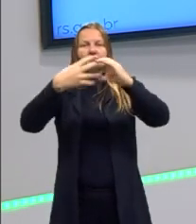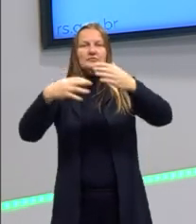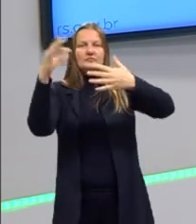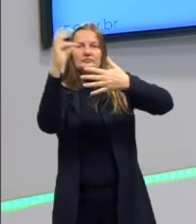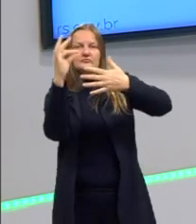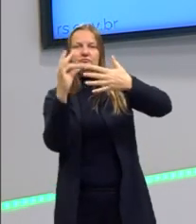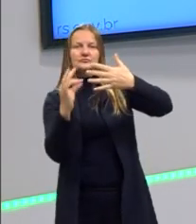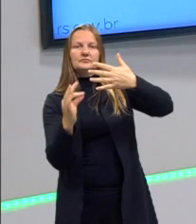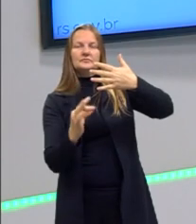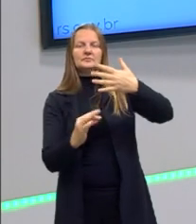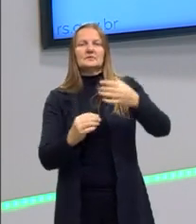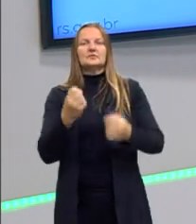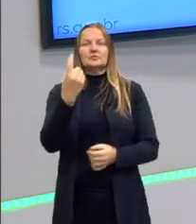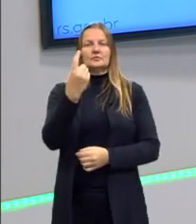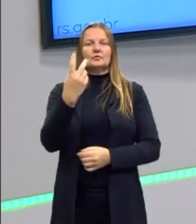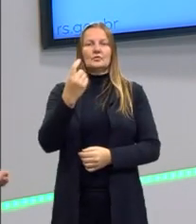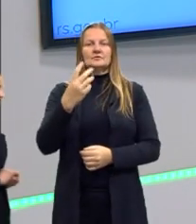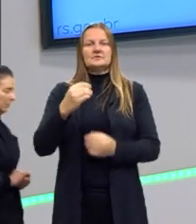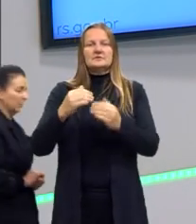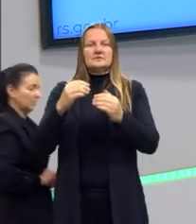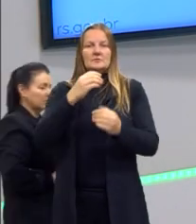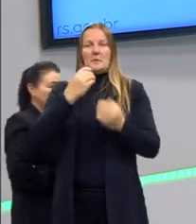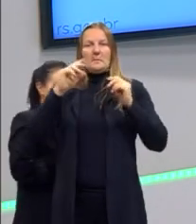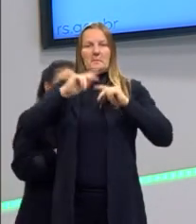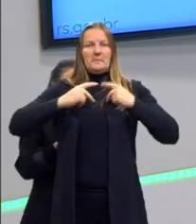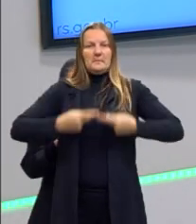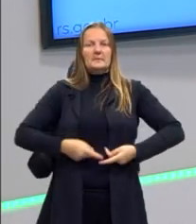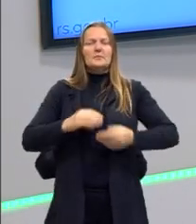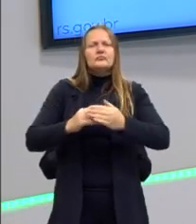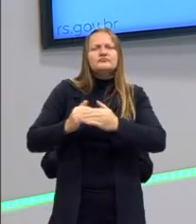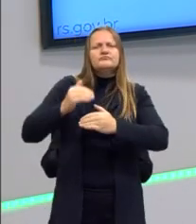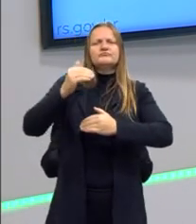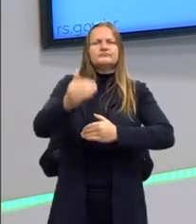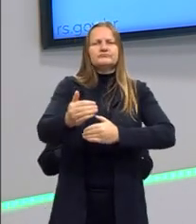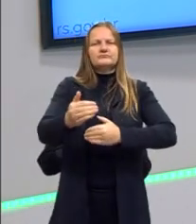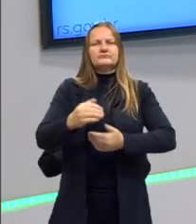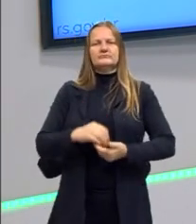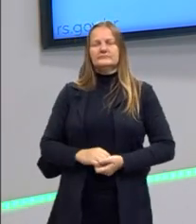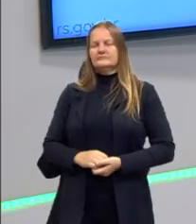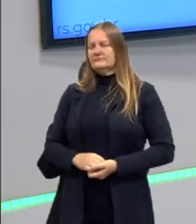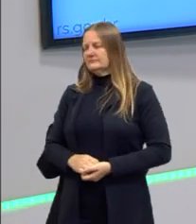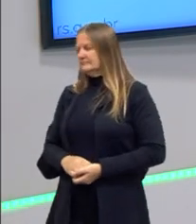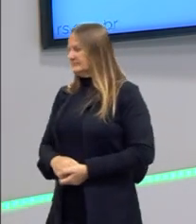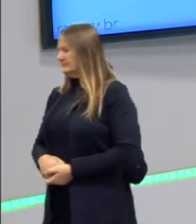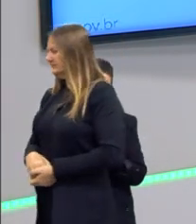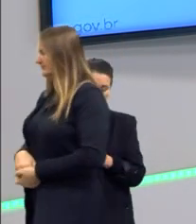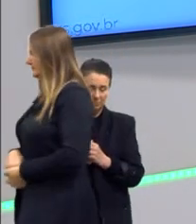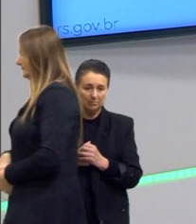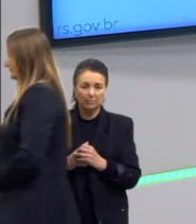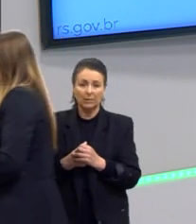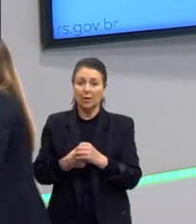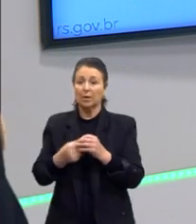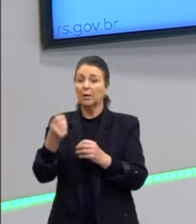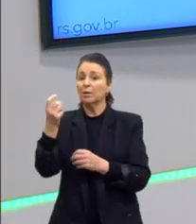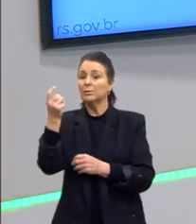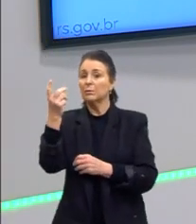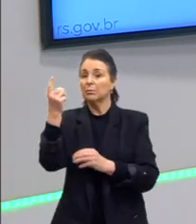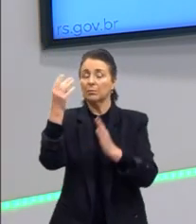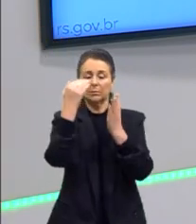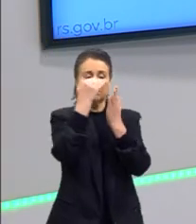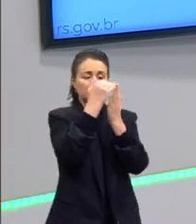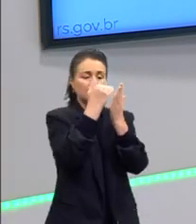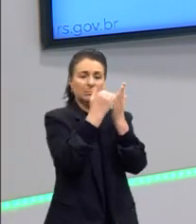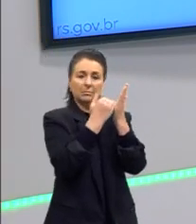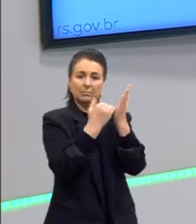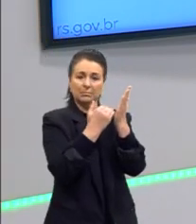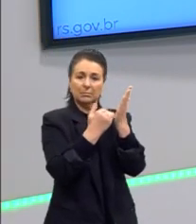ele coloca como o ser humano transcendental. Todos os seres humanos, ele faz uma lista dessas 12, que essas 12 categorias,